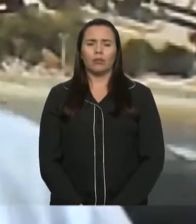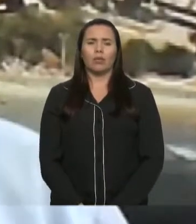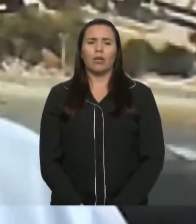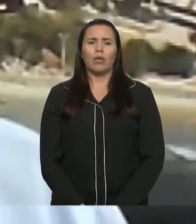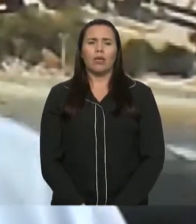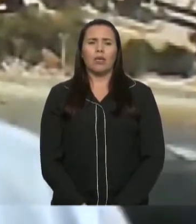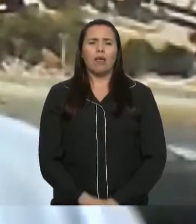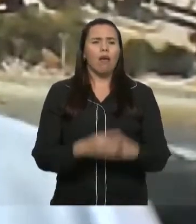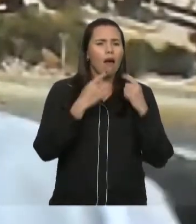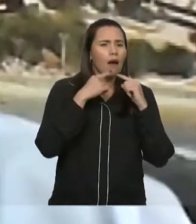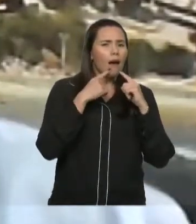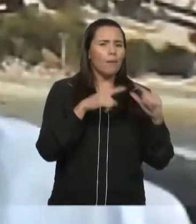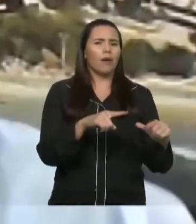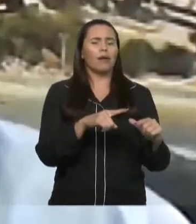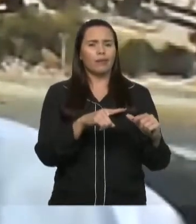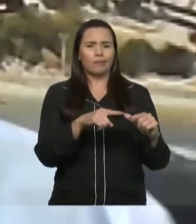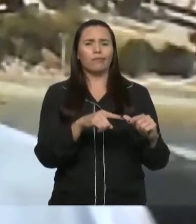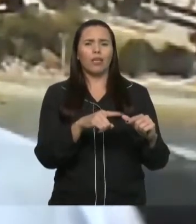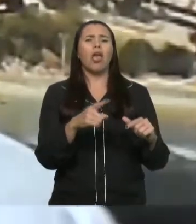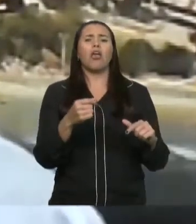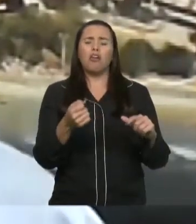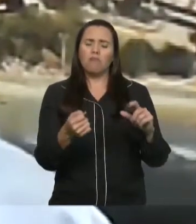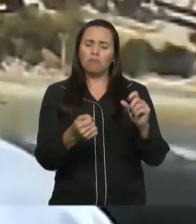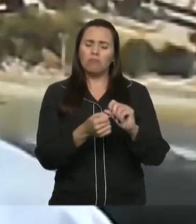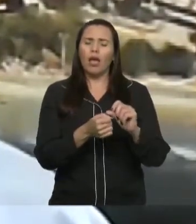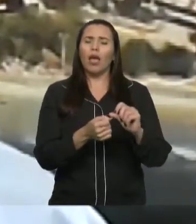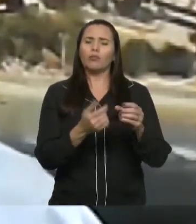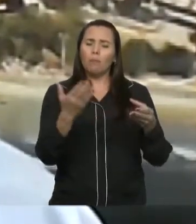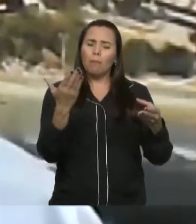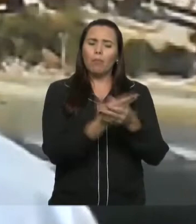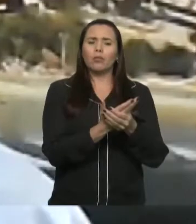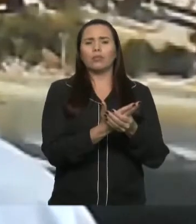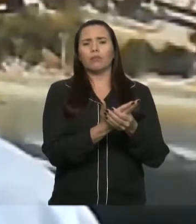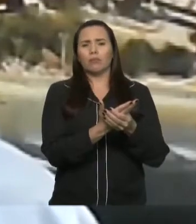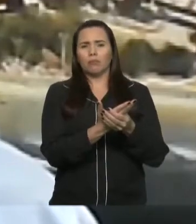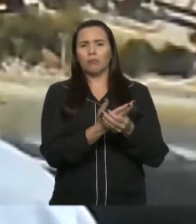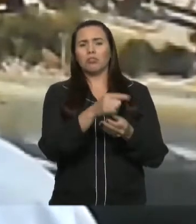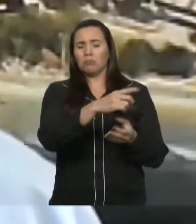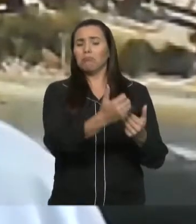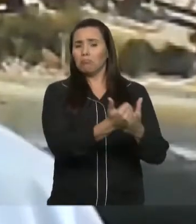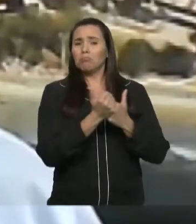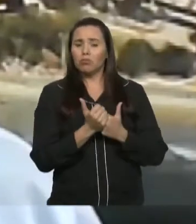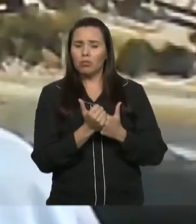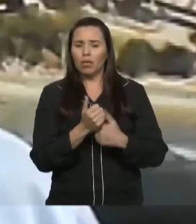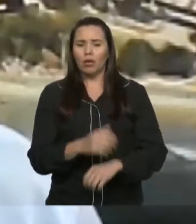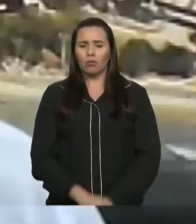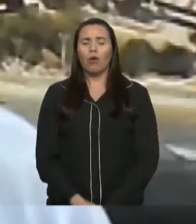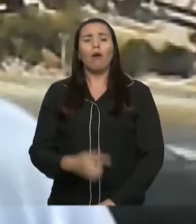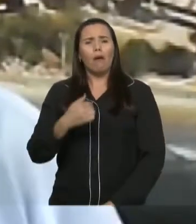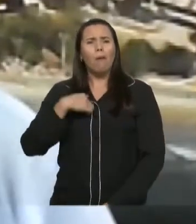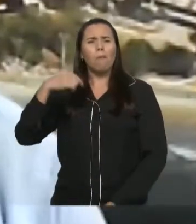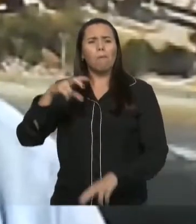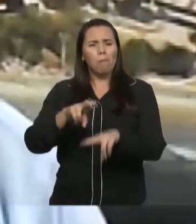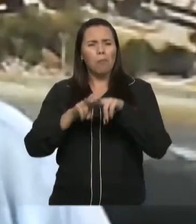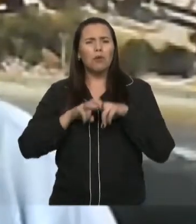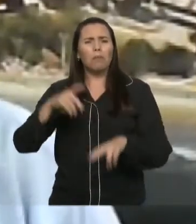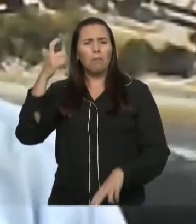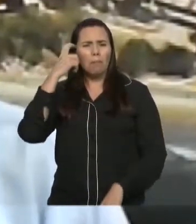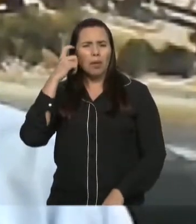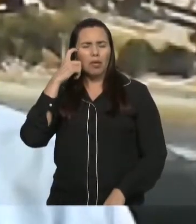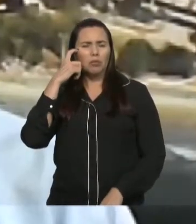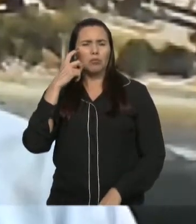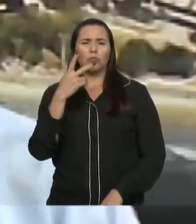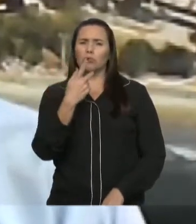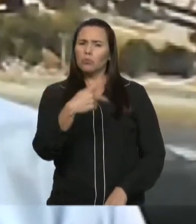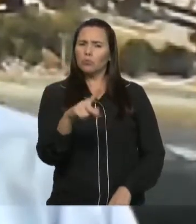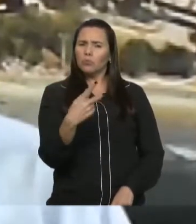acompanhei todos os processos da delegacia física e com o processo online. Então, o projeto de Vossa Excelência é de suma importância, que